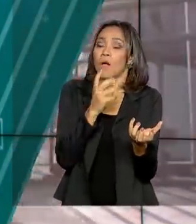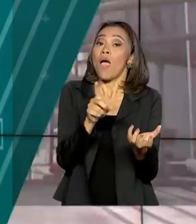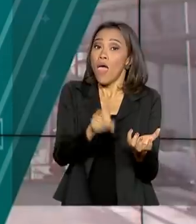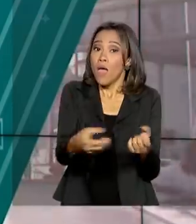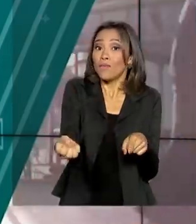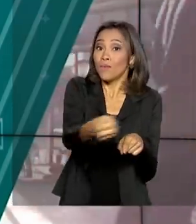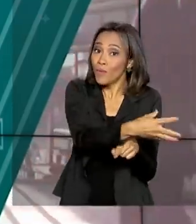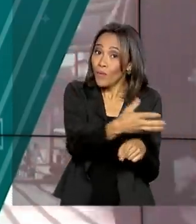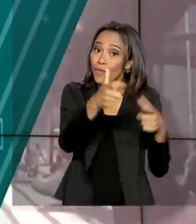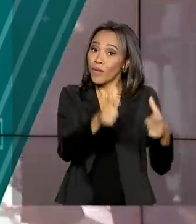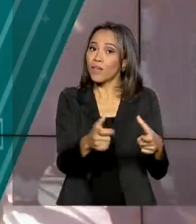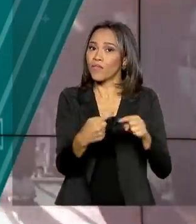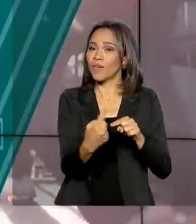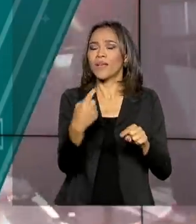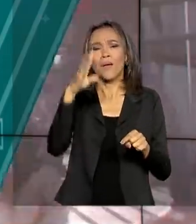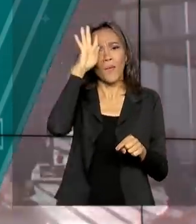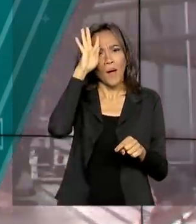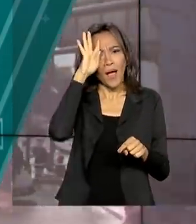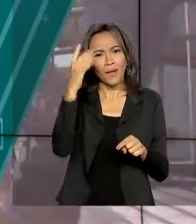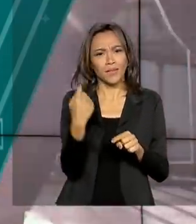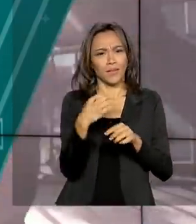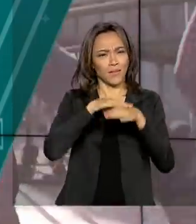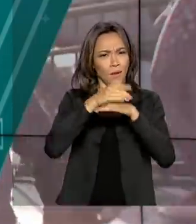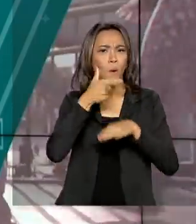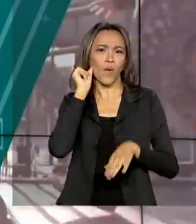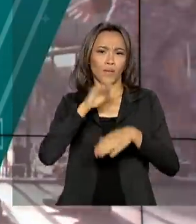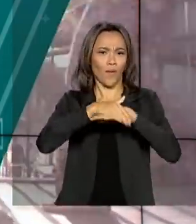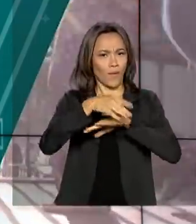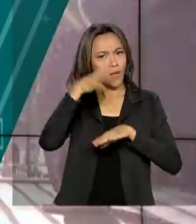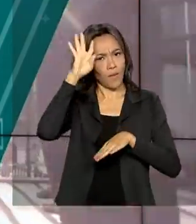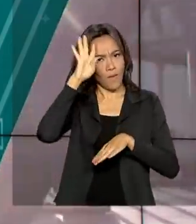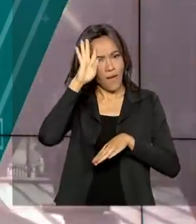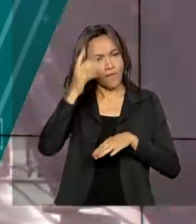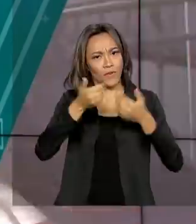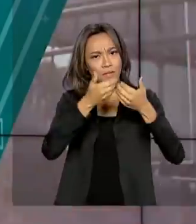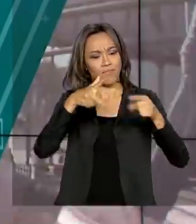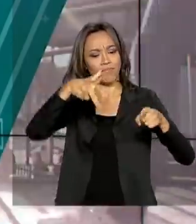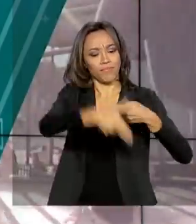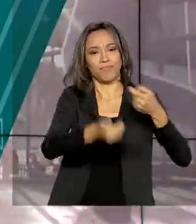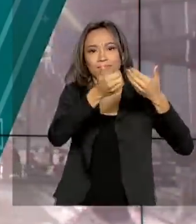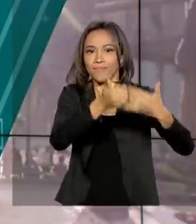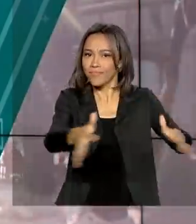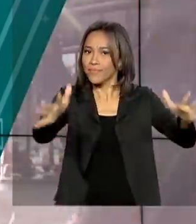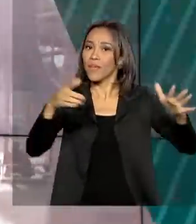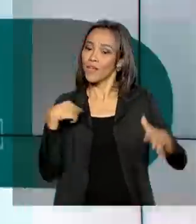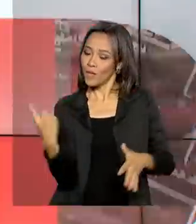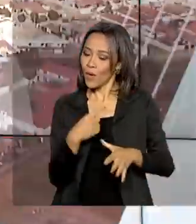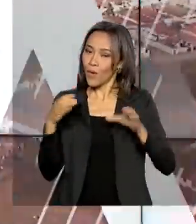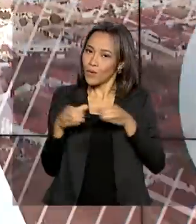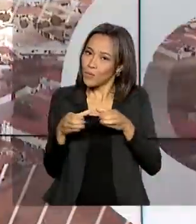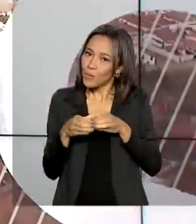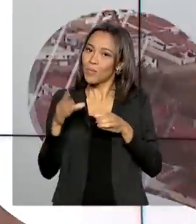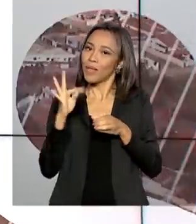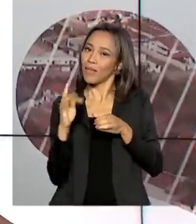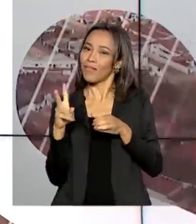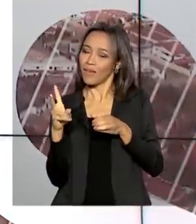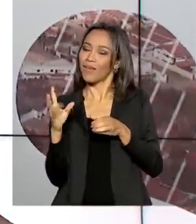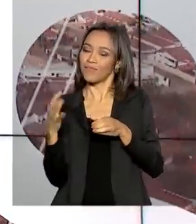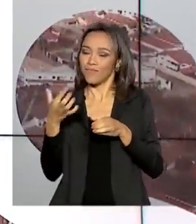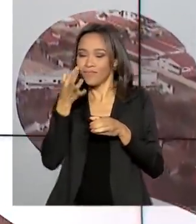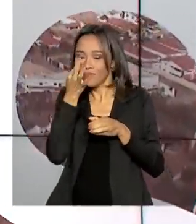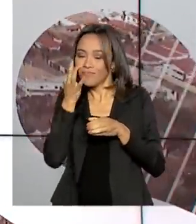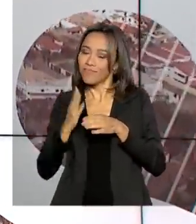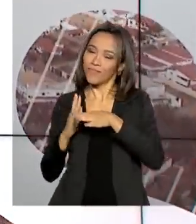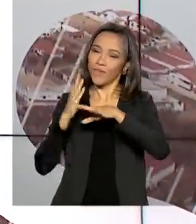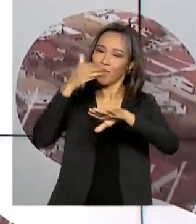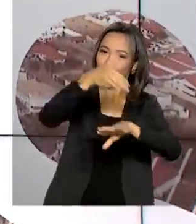noite desta quarta-feira, com a presença do vice-presidente Hamilton Mourão. A nossa equipe estava lá e quem acompanhou tudo foi o repórter